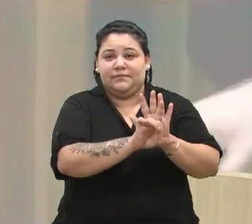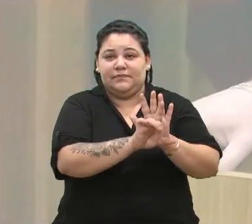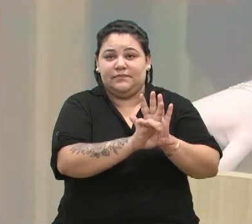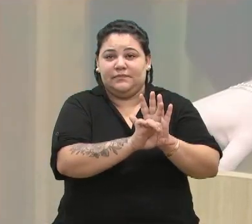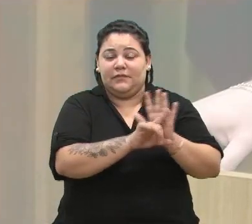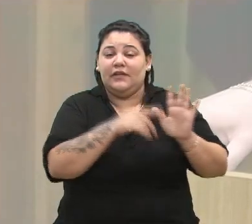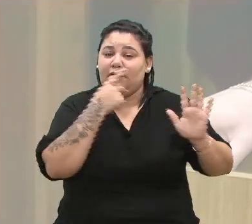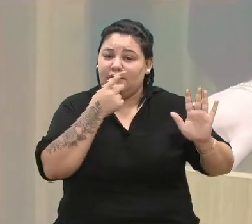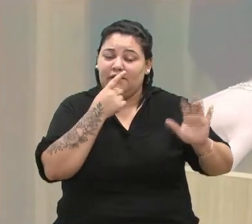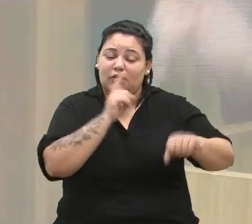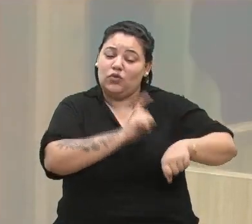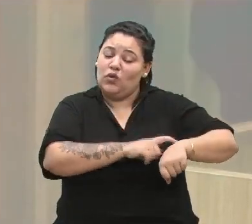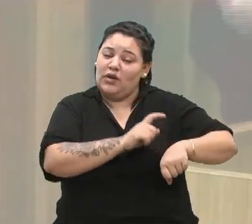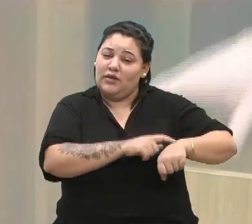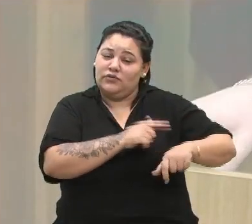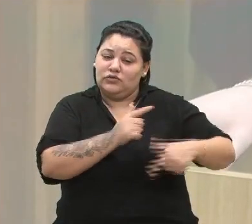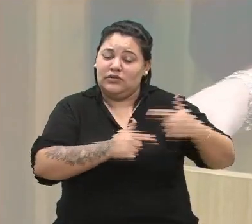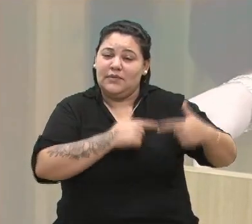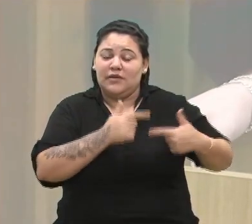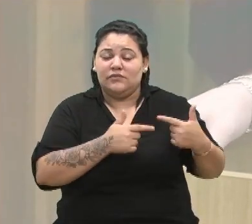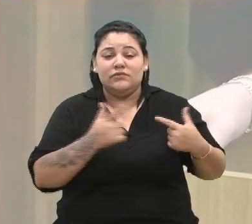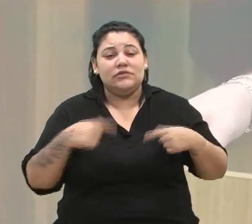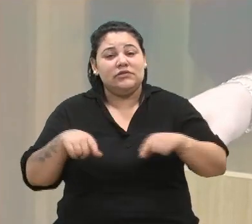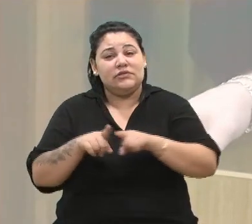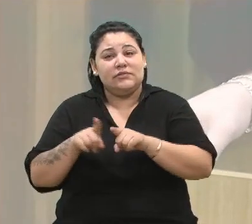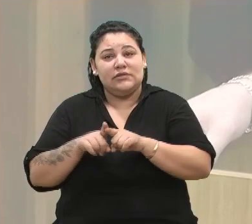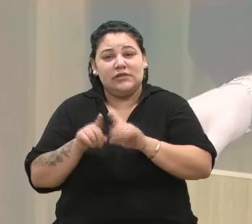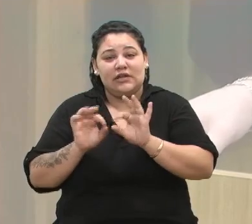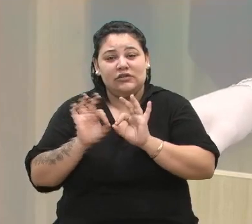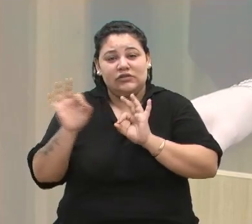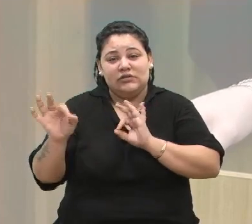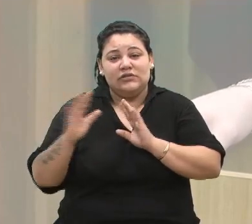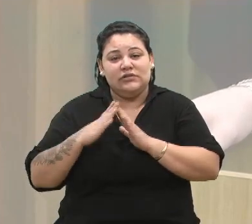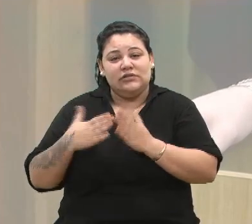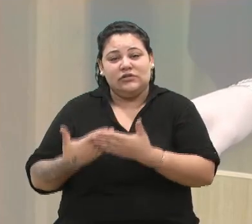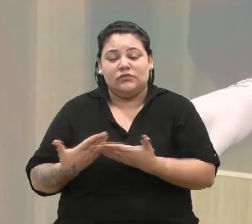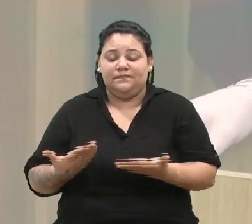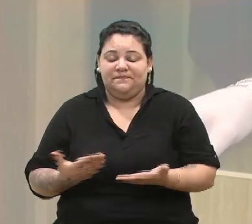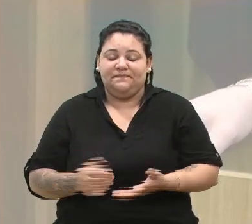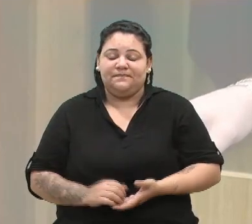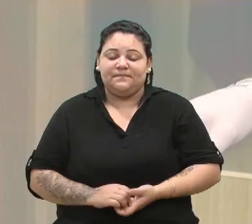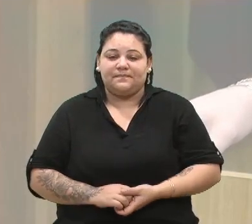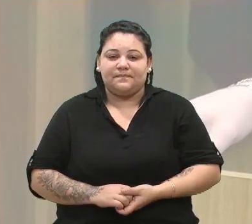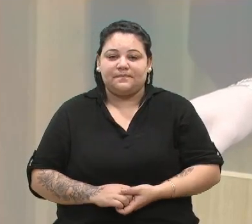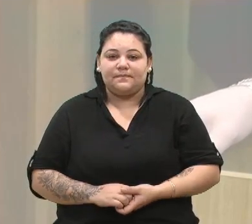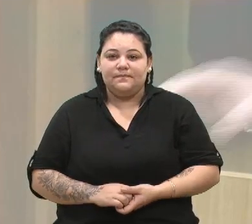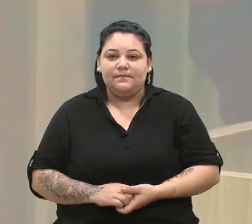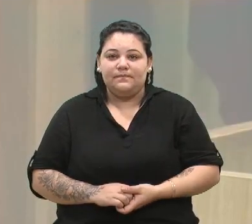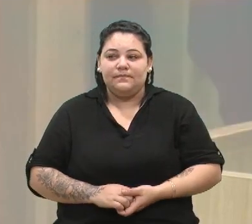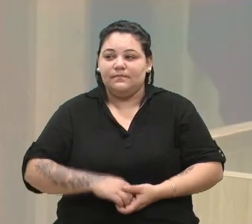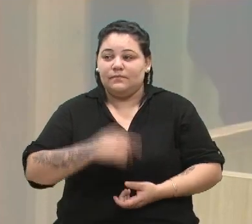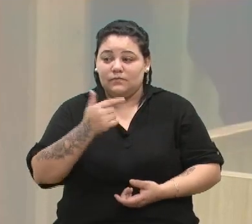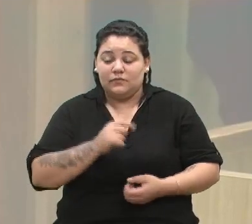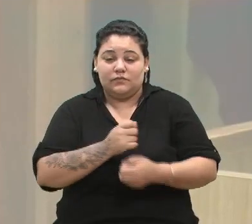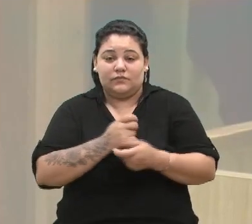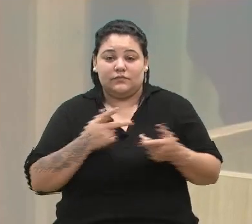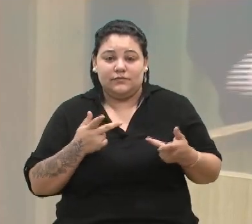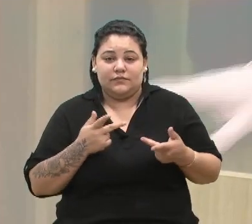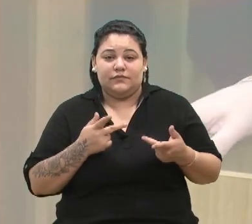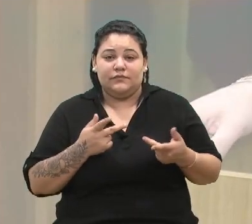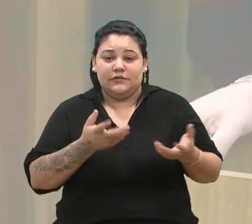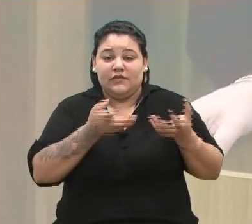sobre o horário de funcionamento, bem como o distanciamento das escolas. Outra questão que eu quero trazer